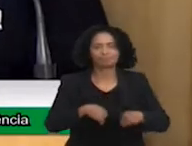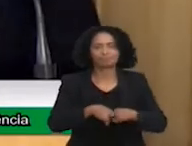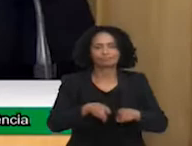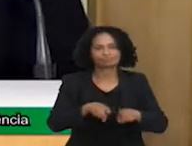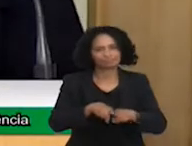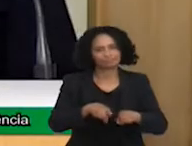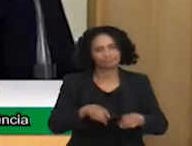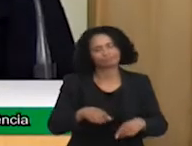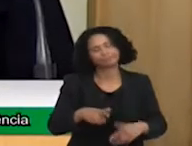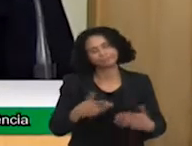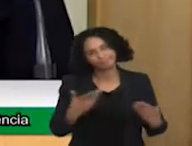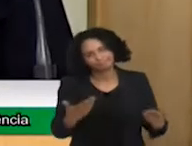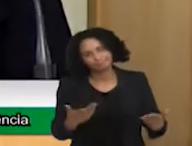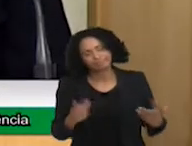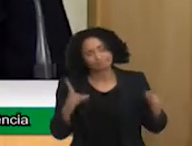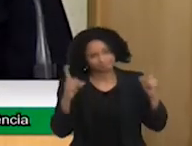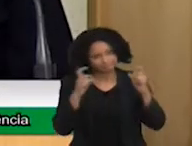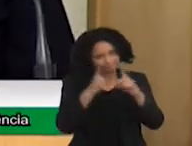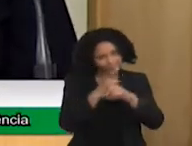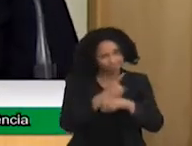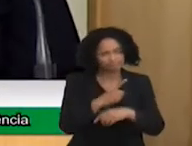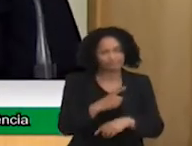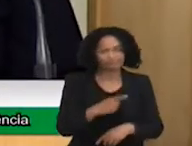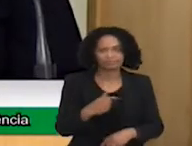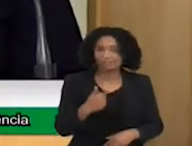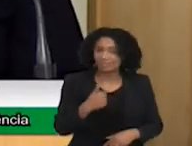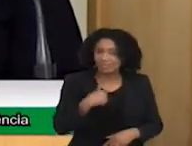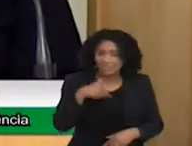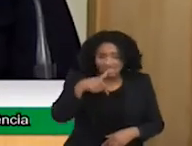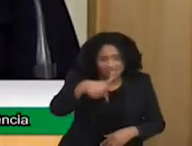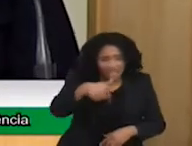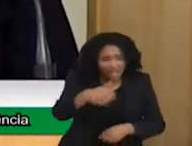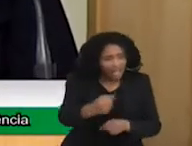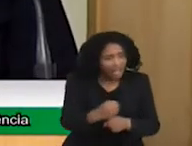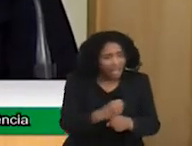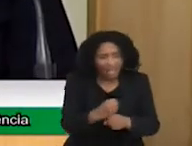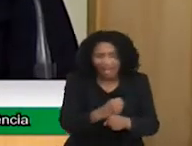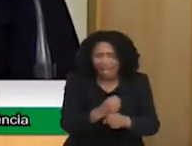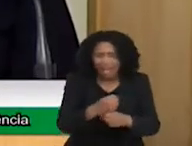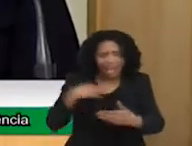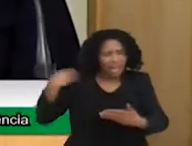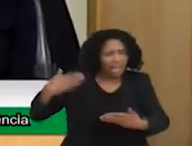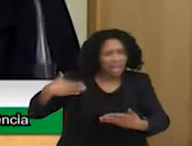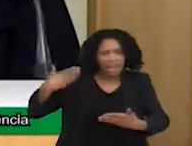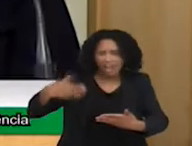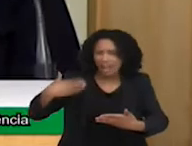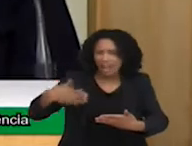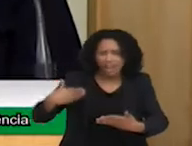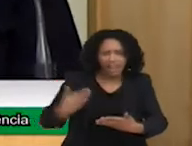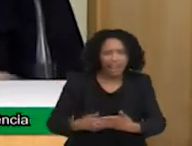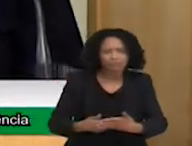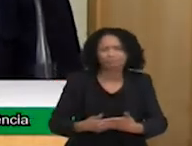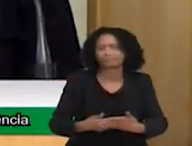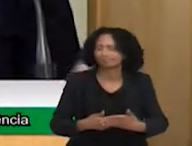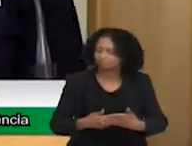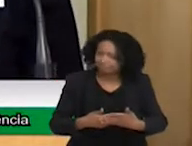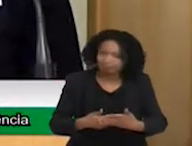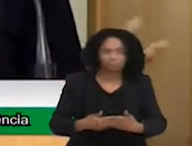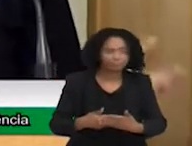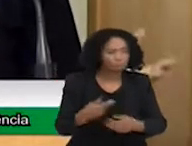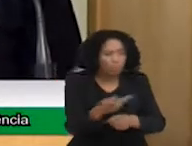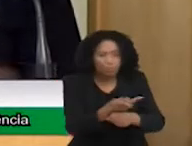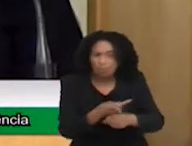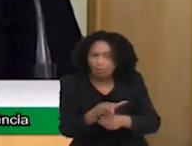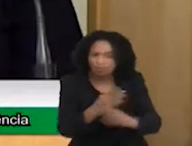Enfim, nessa caminhada, fiquei sete anos procurando escola para o meu filho e tratamento. E aí eu comecei a ver